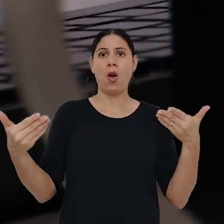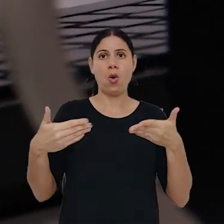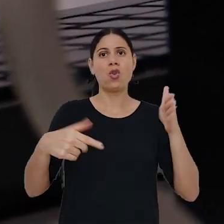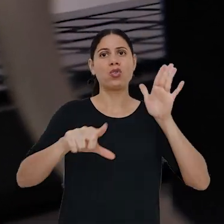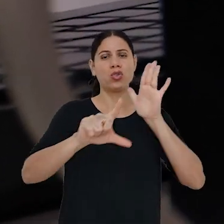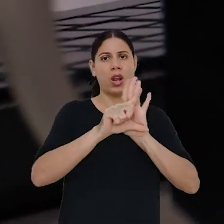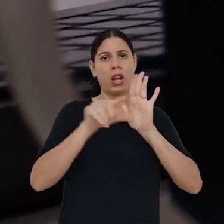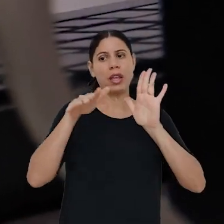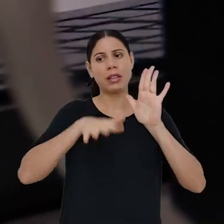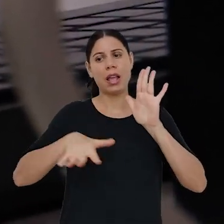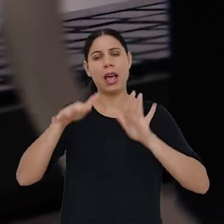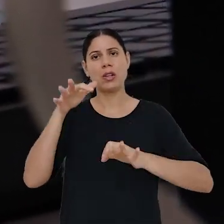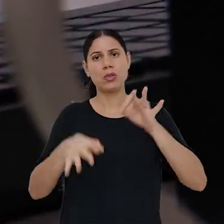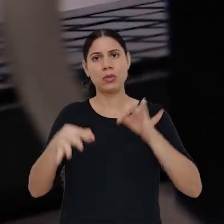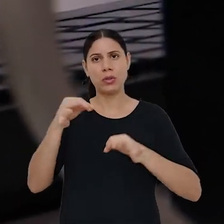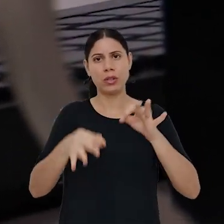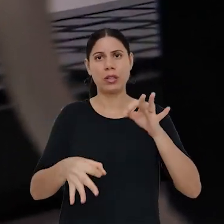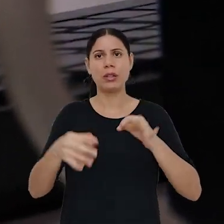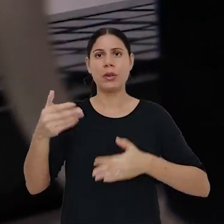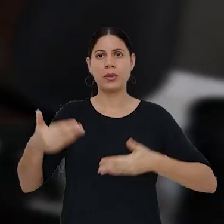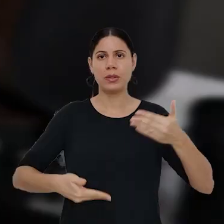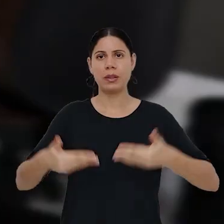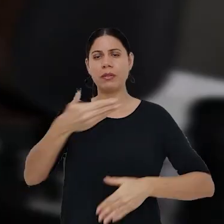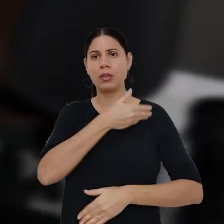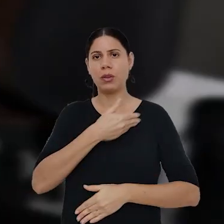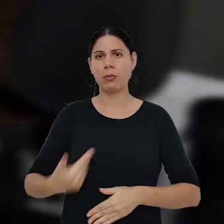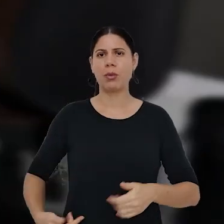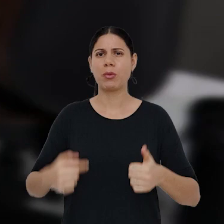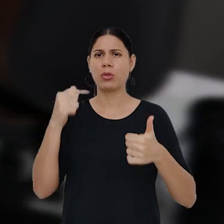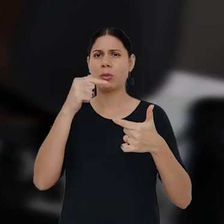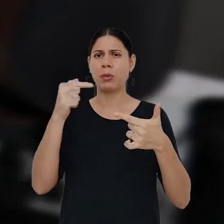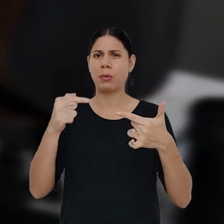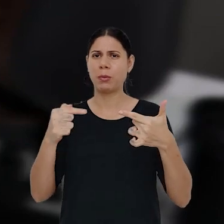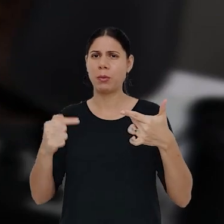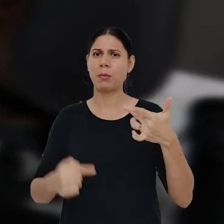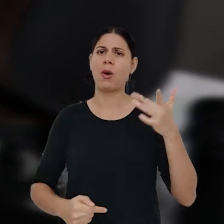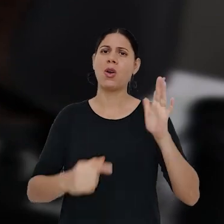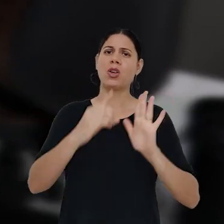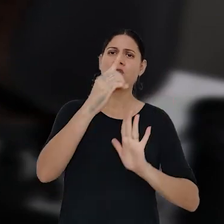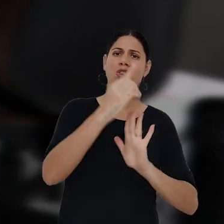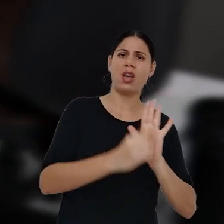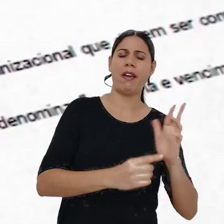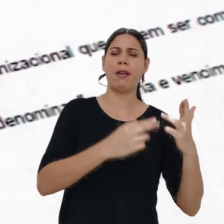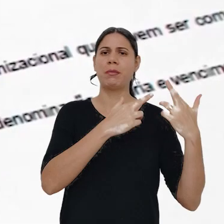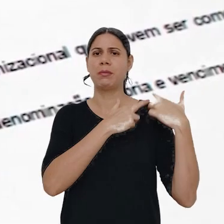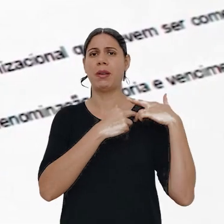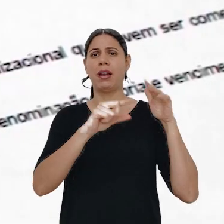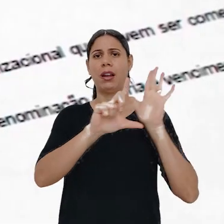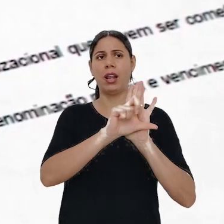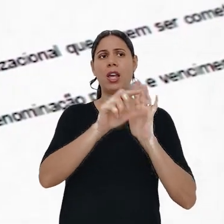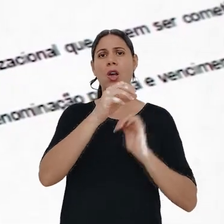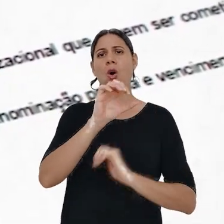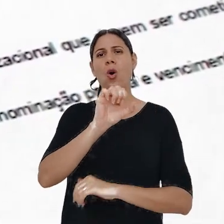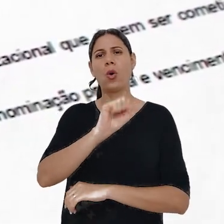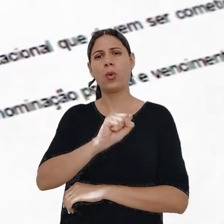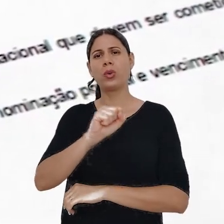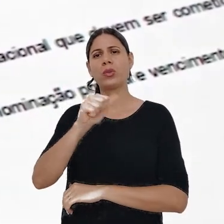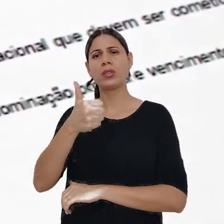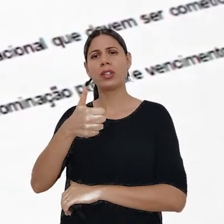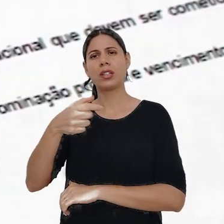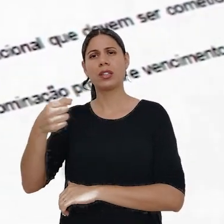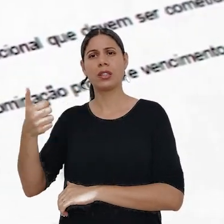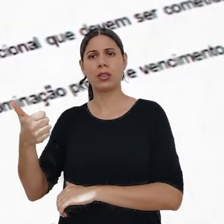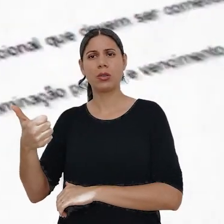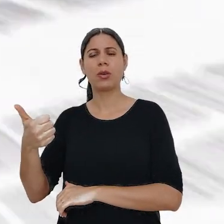disciplina o regime jurídico dos servidores públicos com todas as suas funções, direitos e deveres é a Lei 8.112